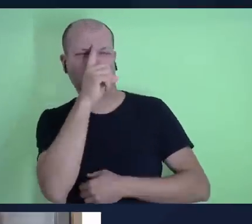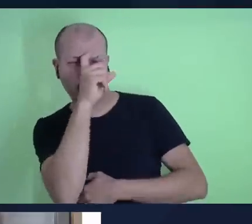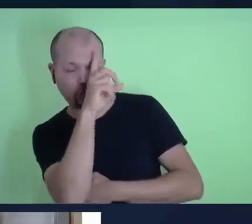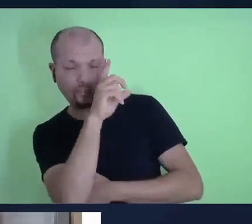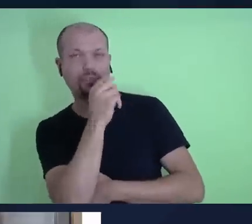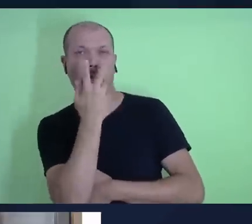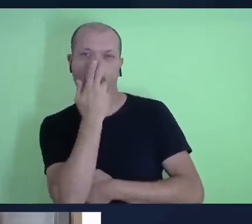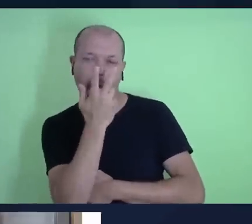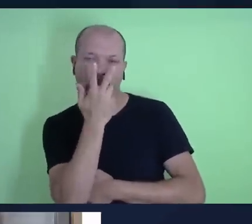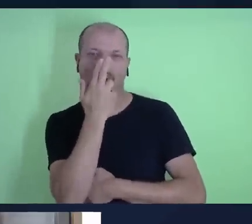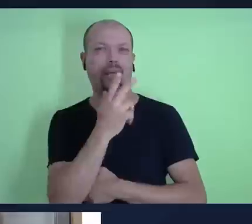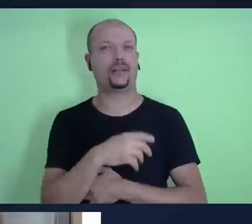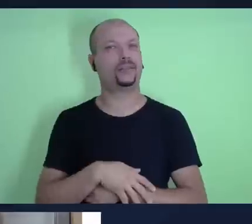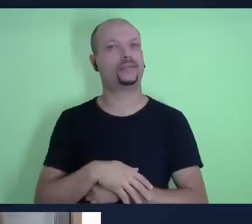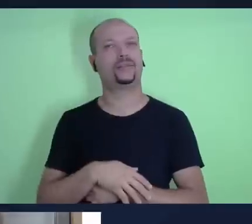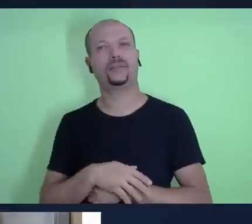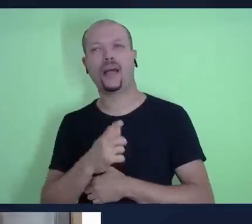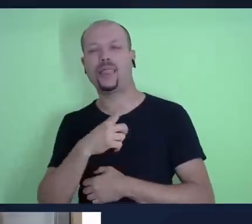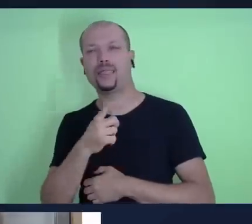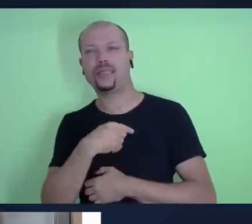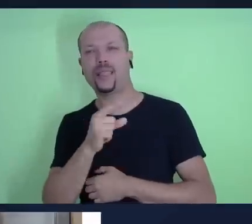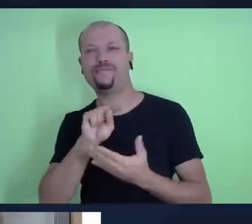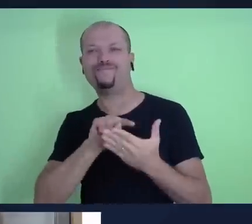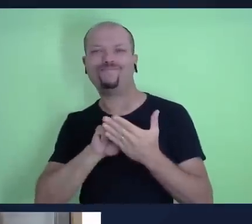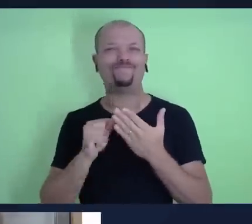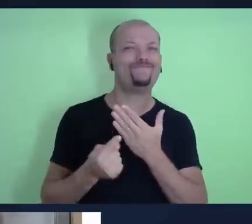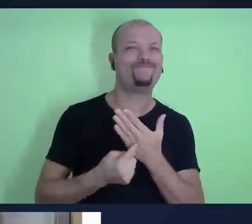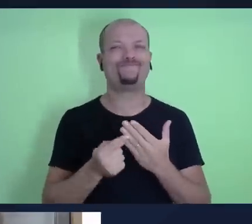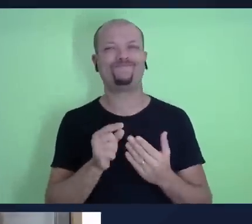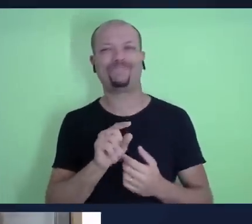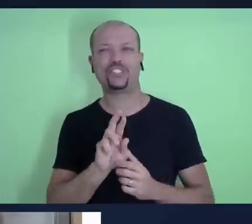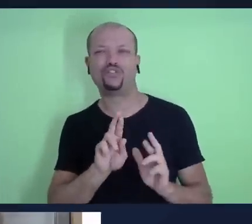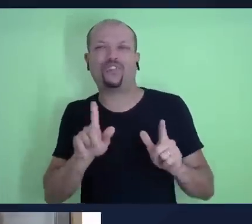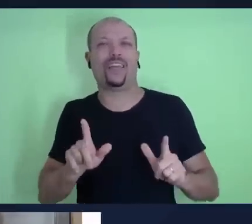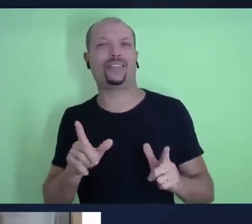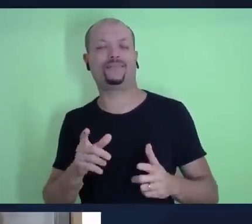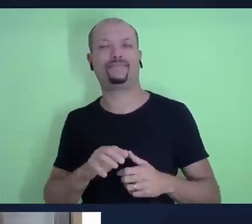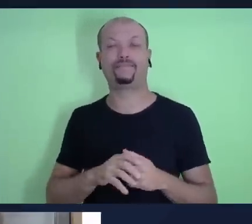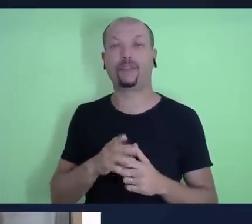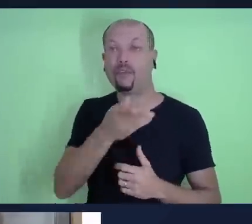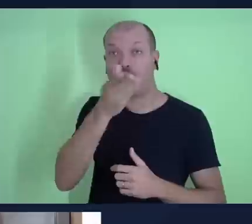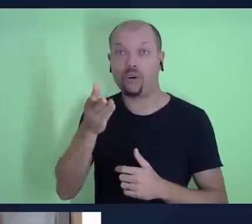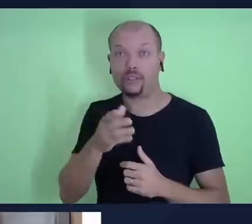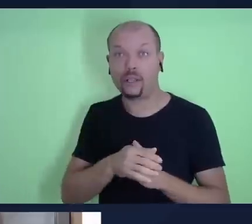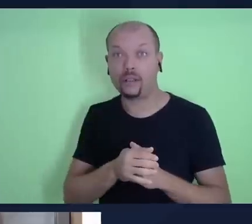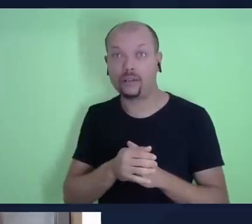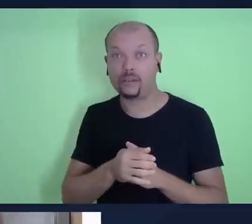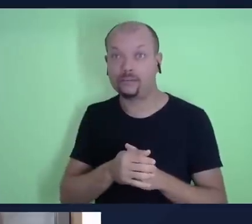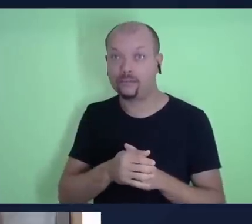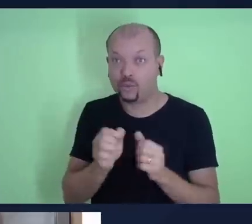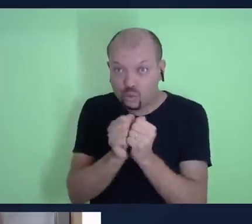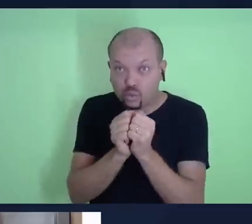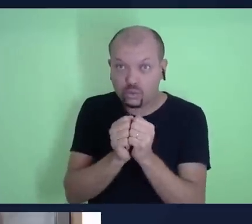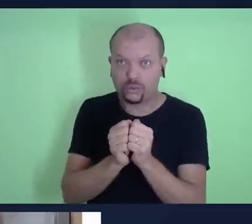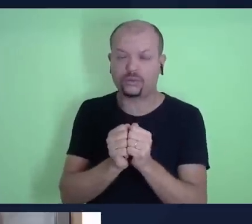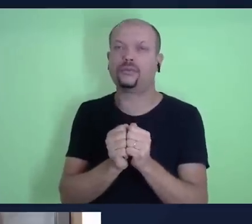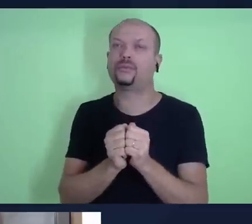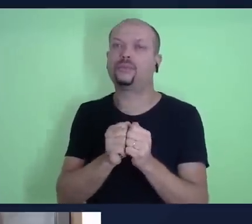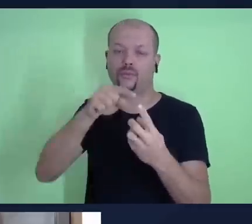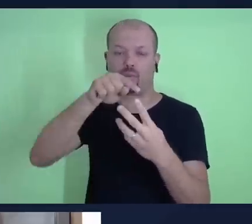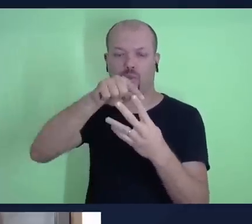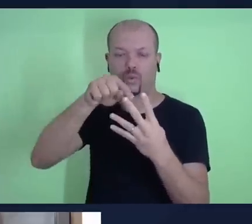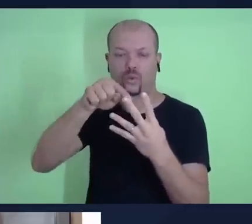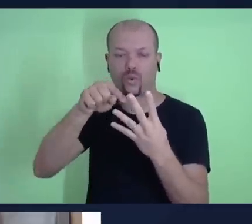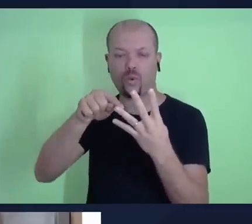como isso é muito claro na palavra de Deus. E para você que está conosco aqui também, não deixe de seguir quatro passos, cinco